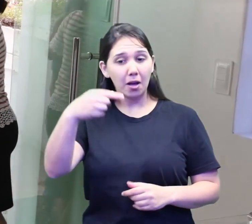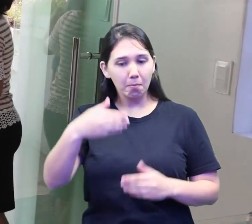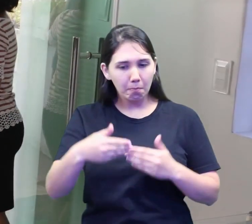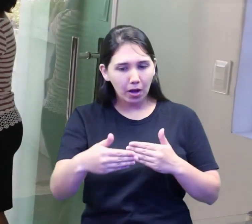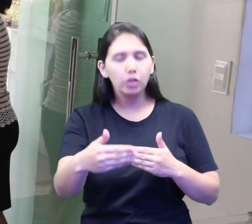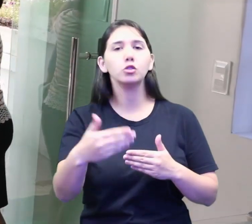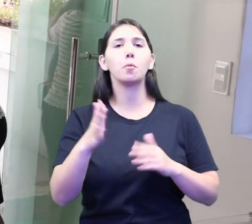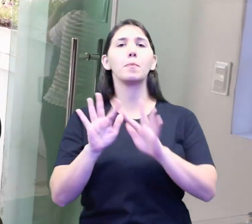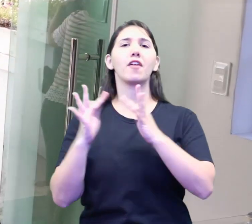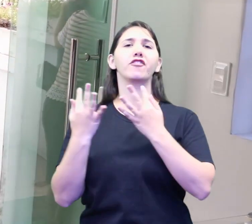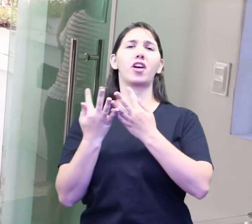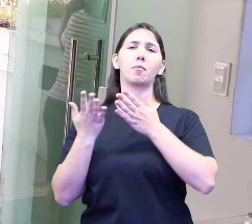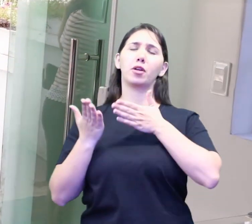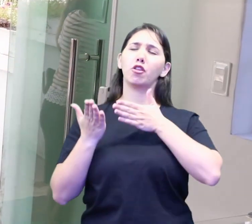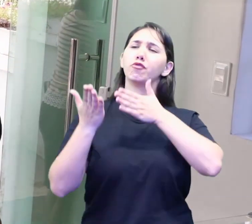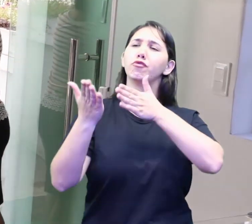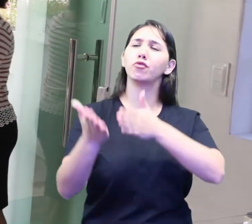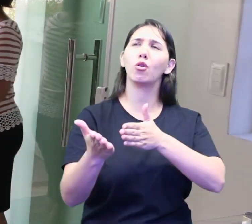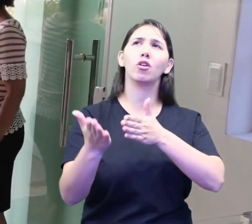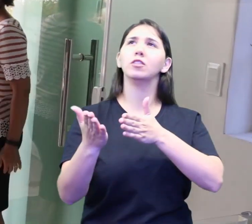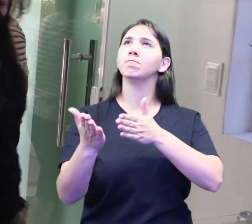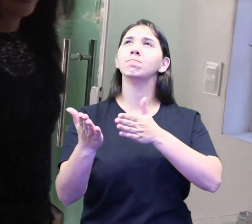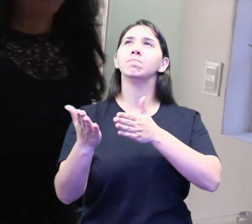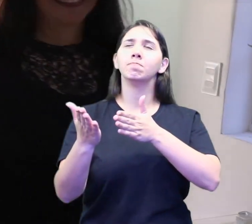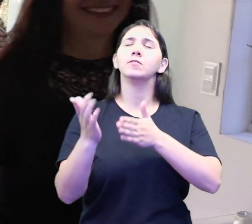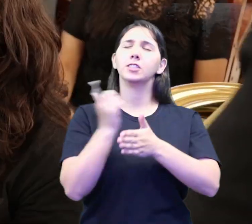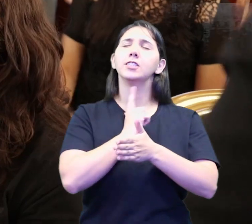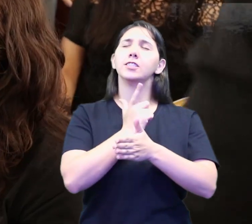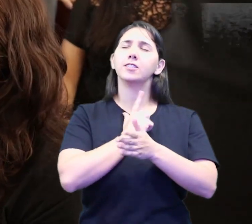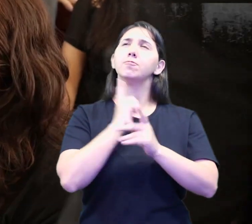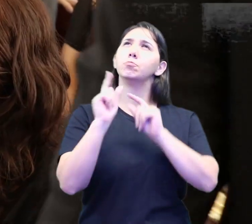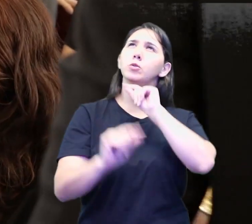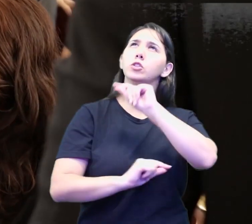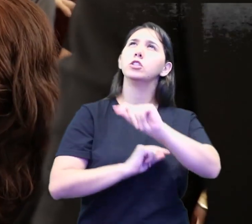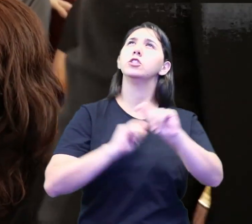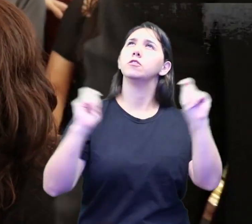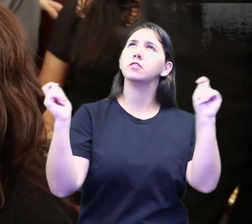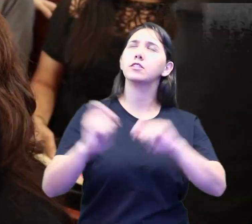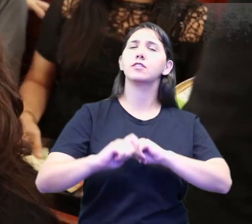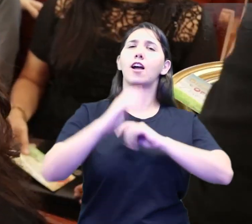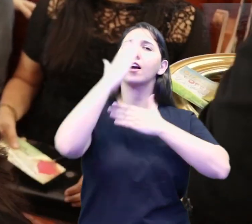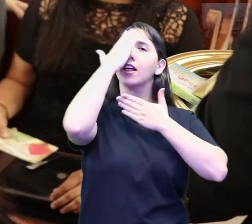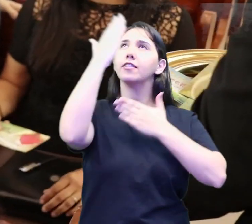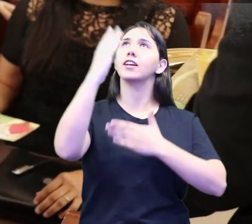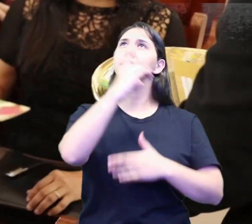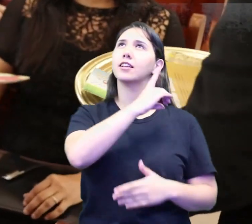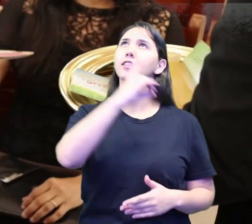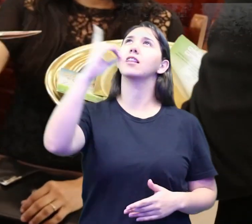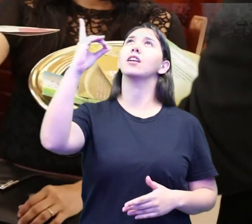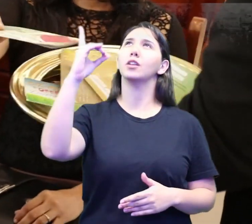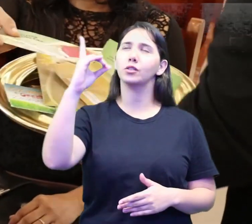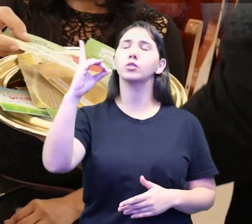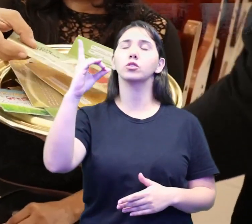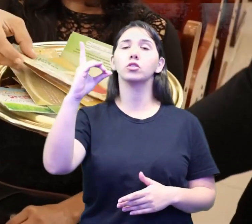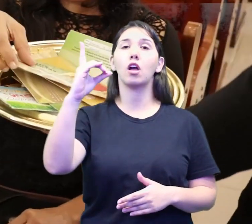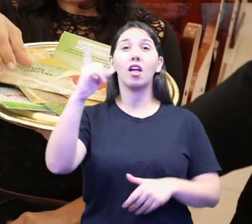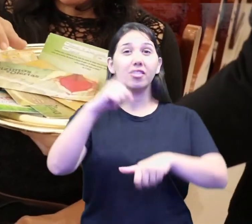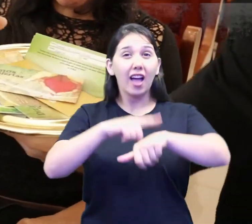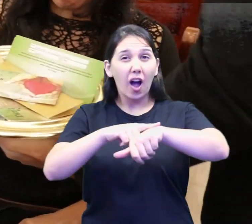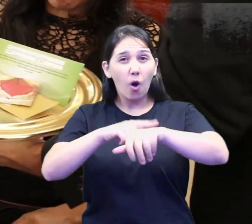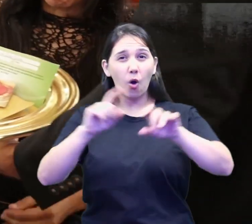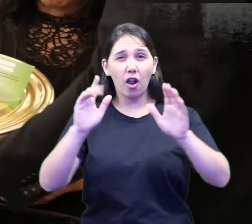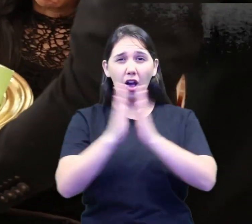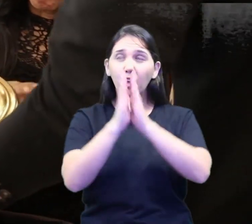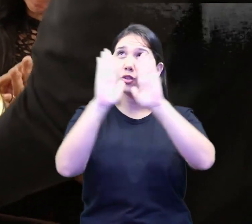família tínhamos muitos motivos para agradecer a Deus. No momento da adoração, nós colocamos na salva